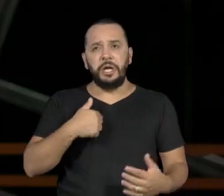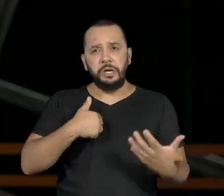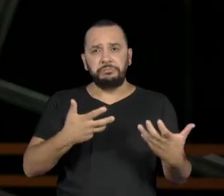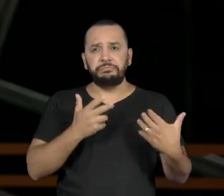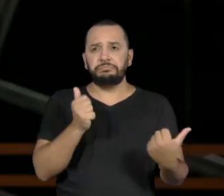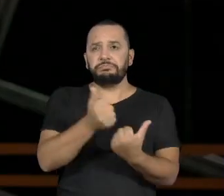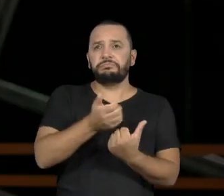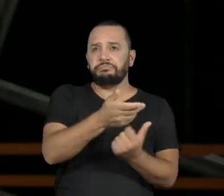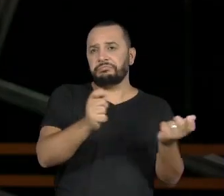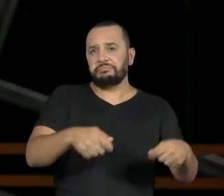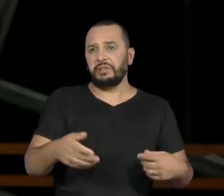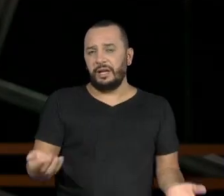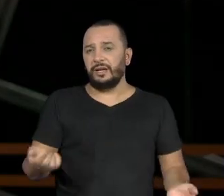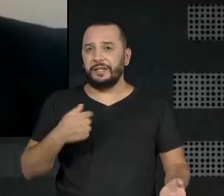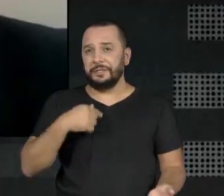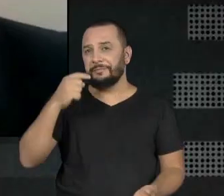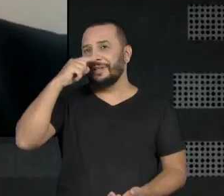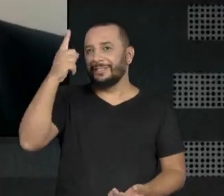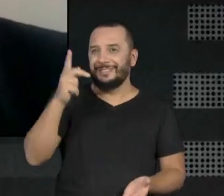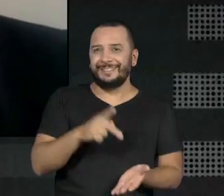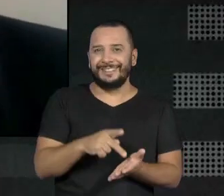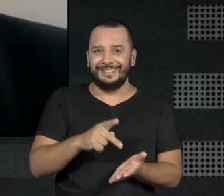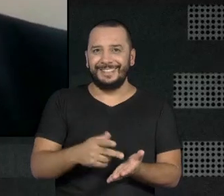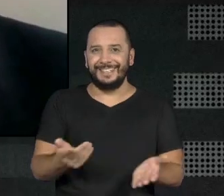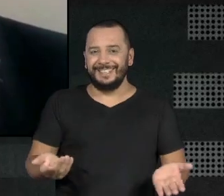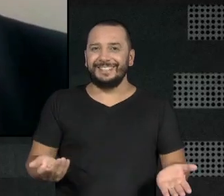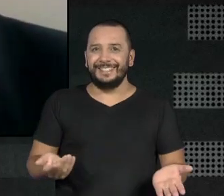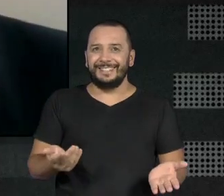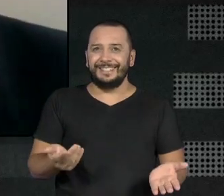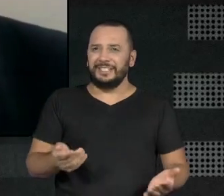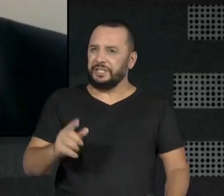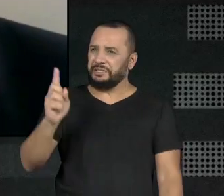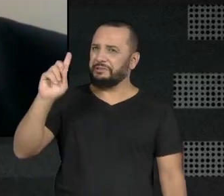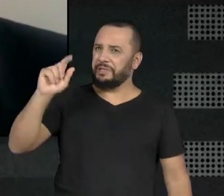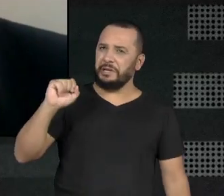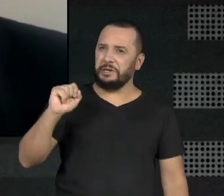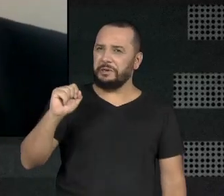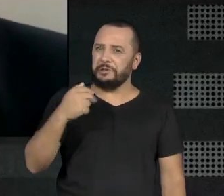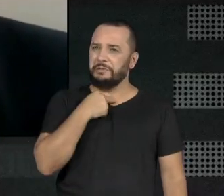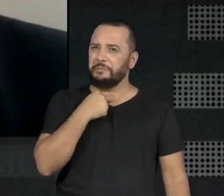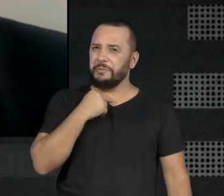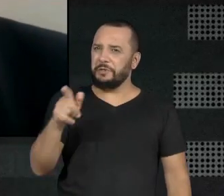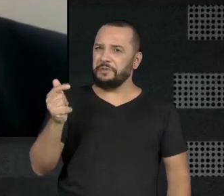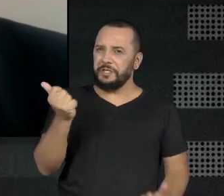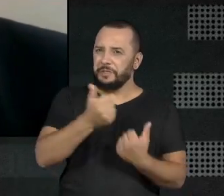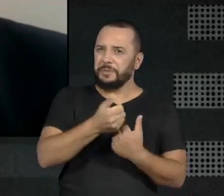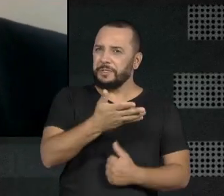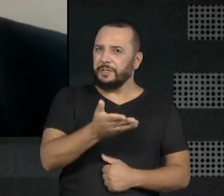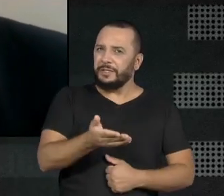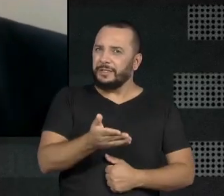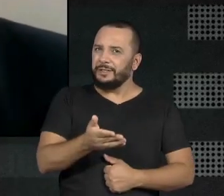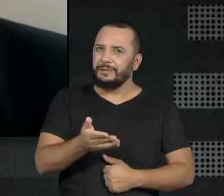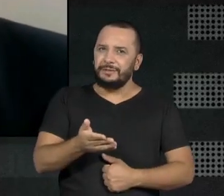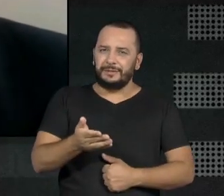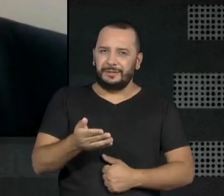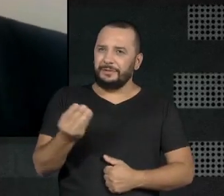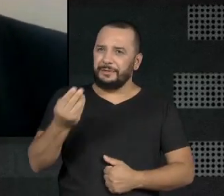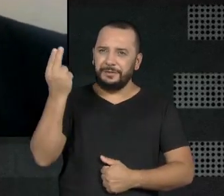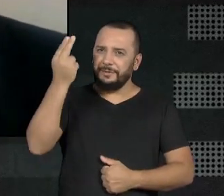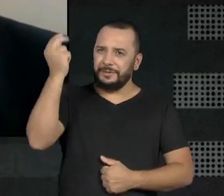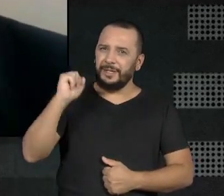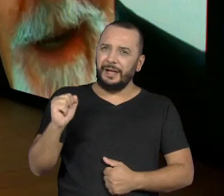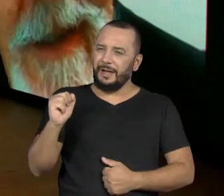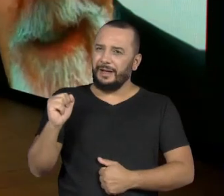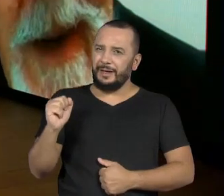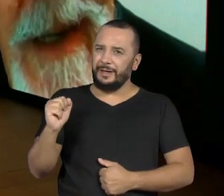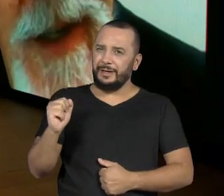Pessoa pretensiosa, metida, né? Aí a Maria falou, Não, eu não pode. Flávio Rangel, Não, você não se faz, porque eu sempre peguei um